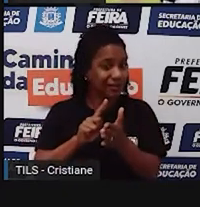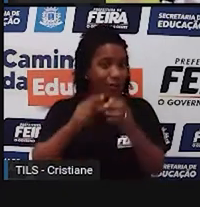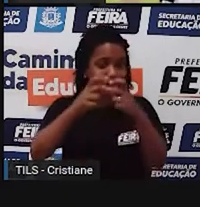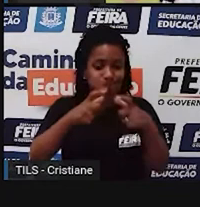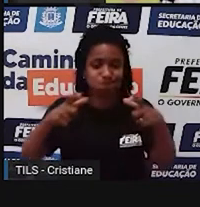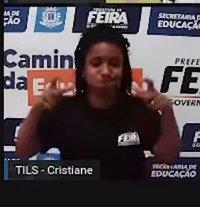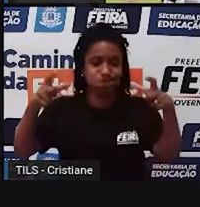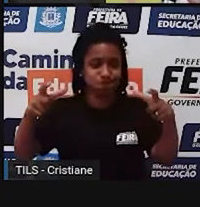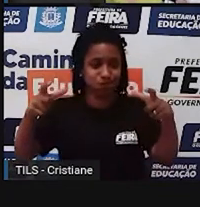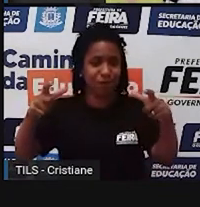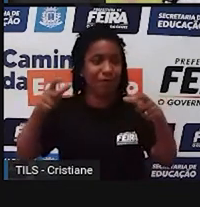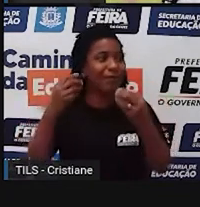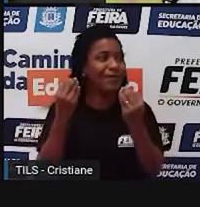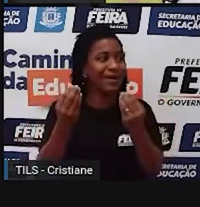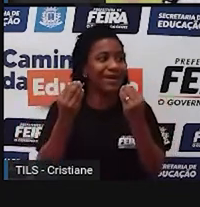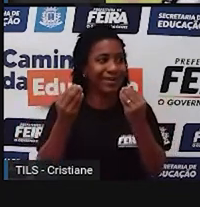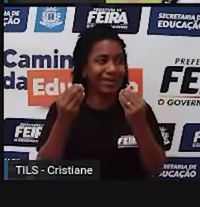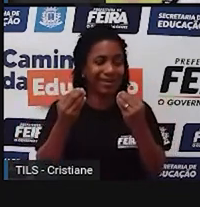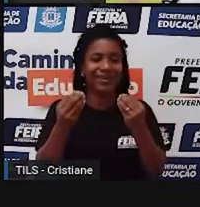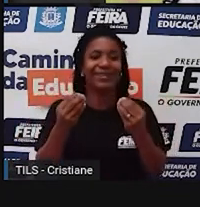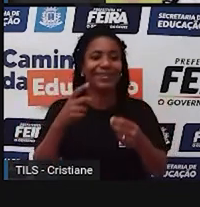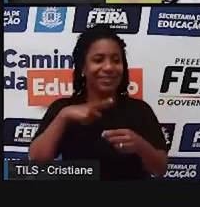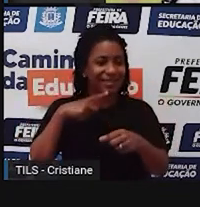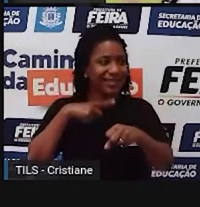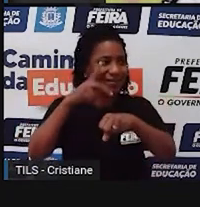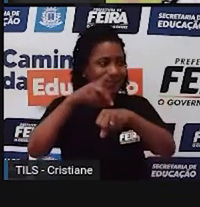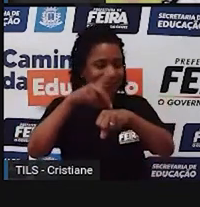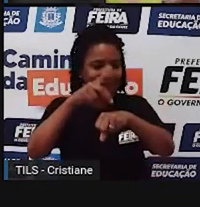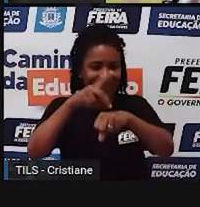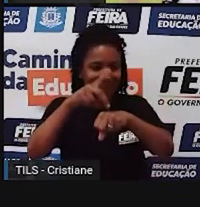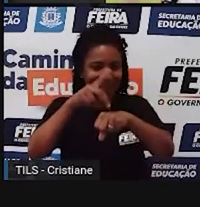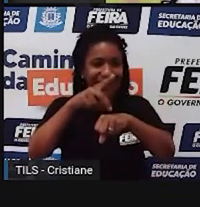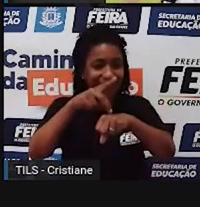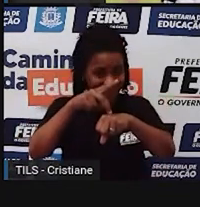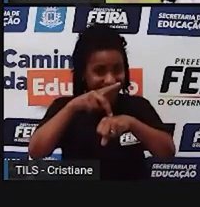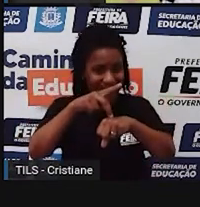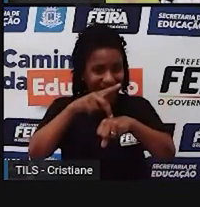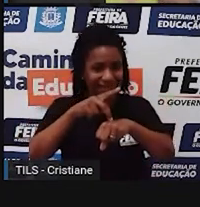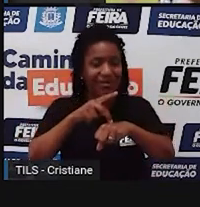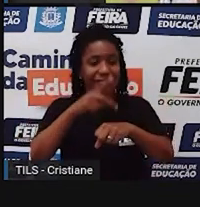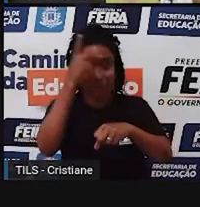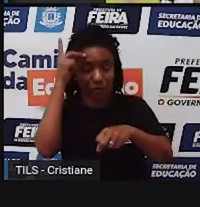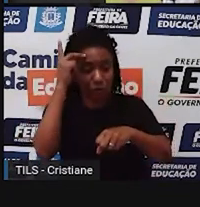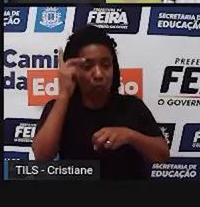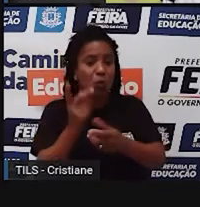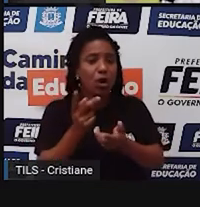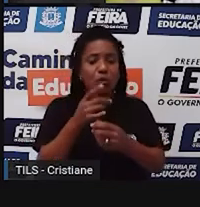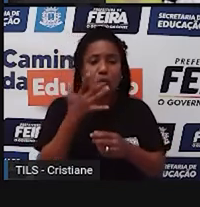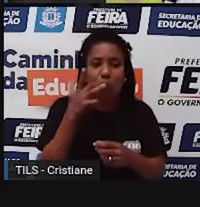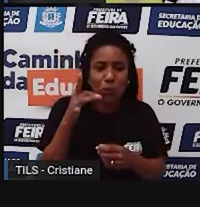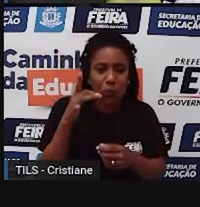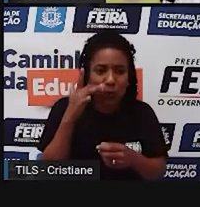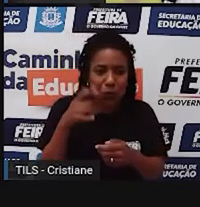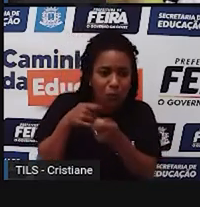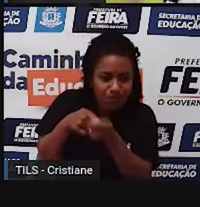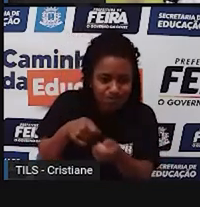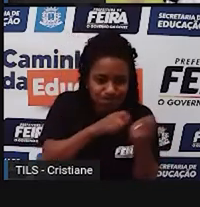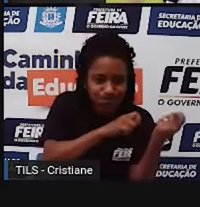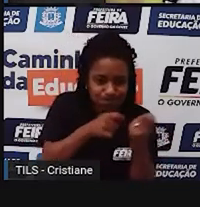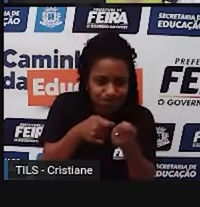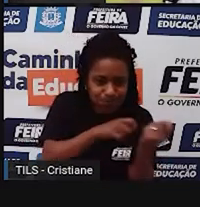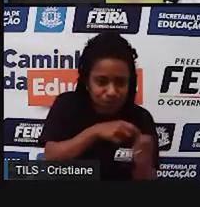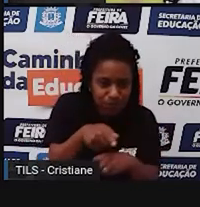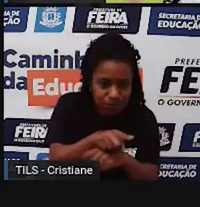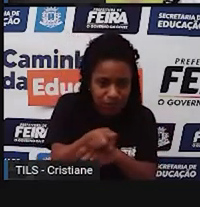nas minas e tal. Hoje a gente tem no celular, né, tudo muito facilzinho, a gente só faz pesquisar ali rapidinho